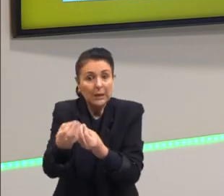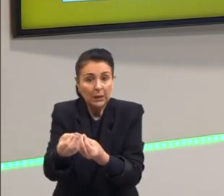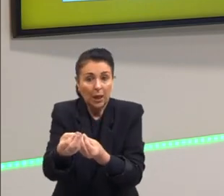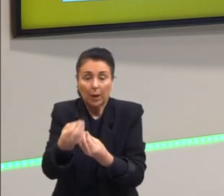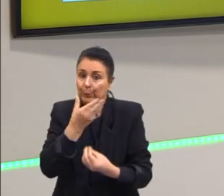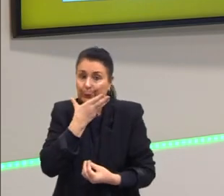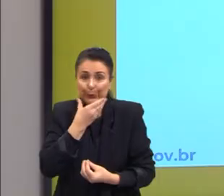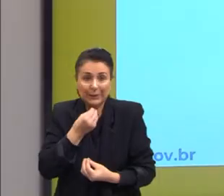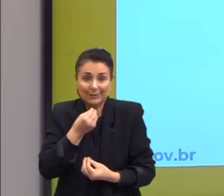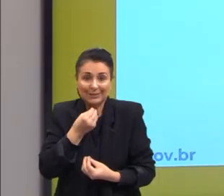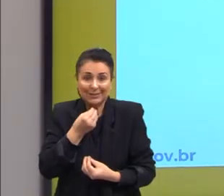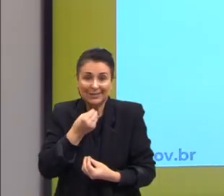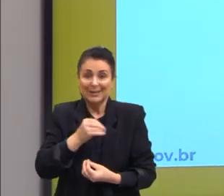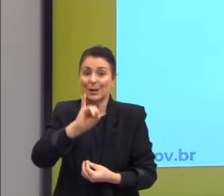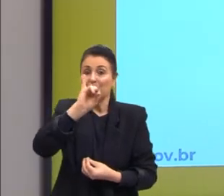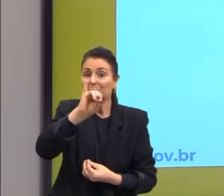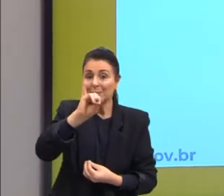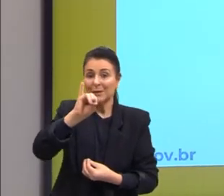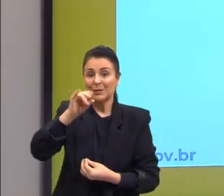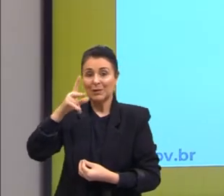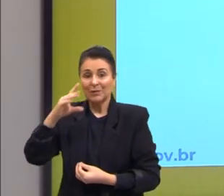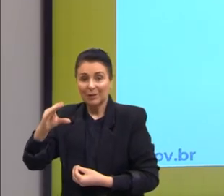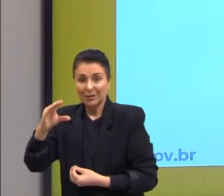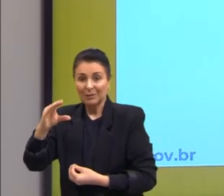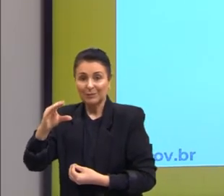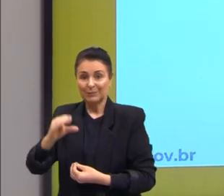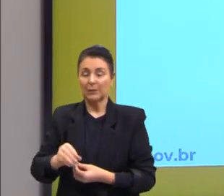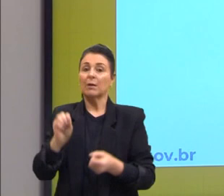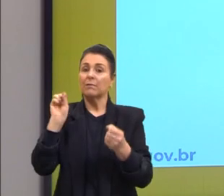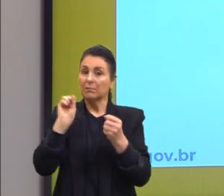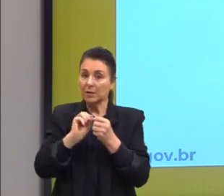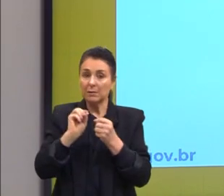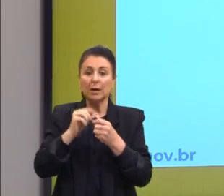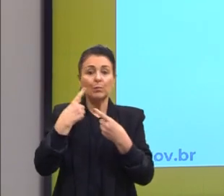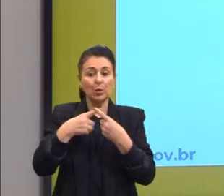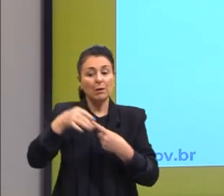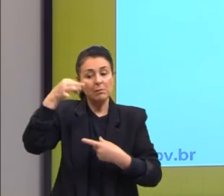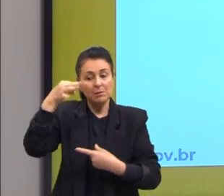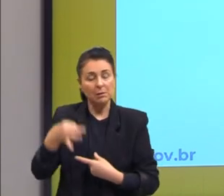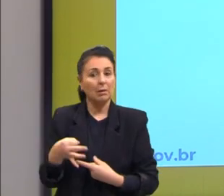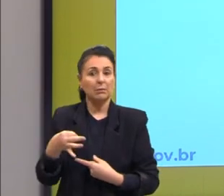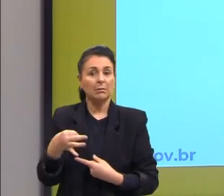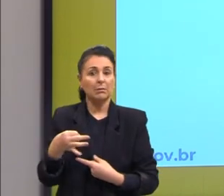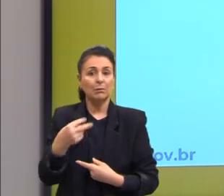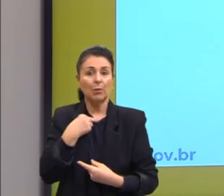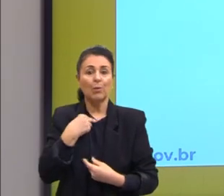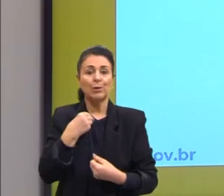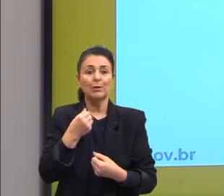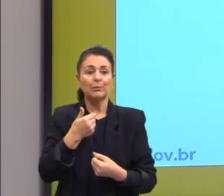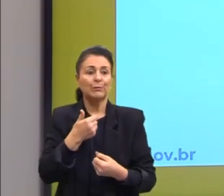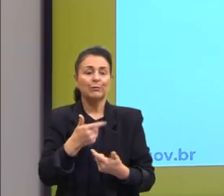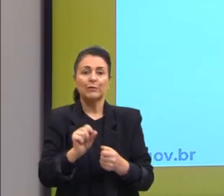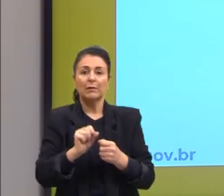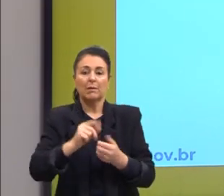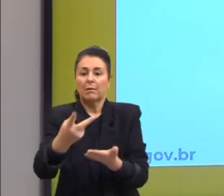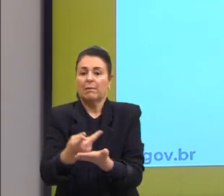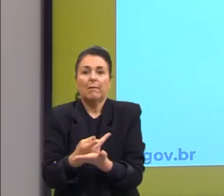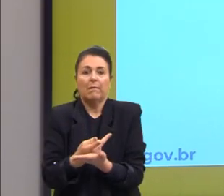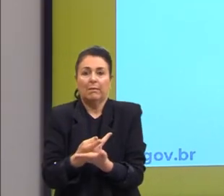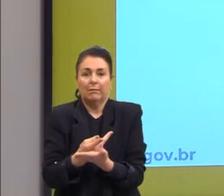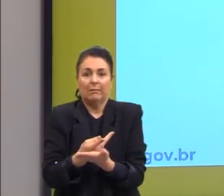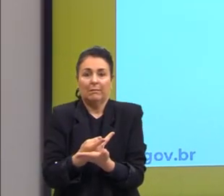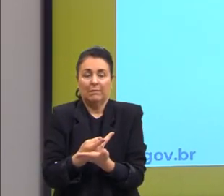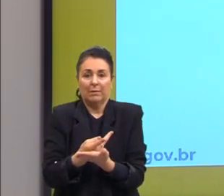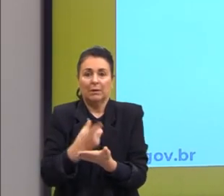Esse é o imperativo categórico do Kant. Agir assim, porque deve ser assim. E, dessa forma, ele elimina